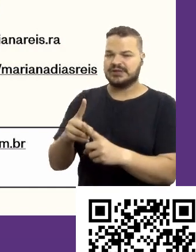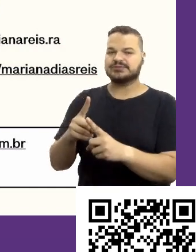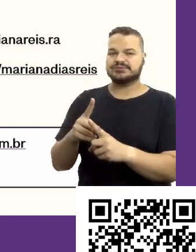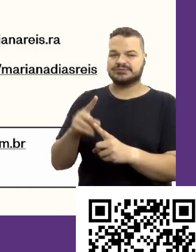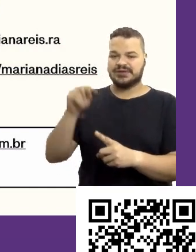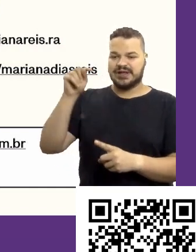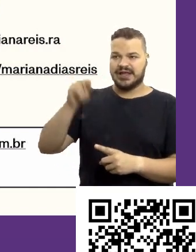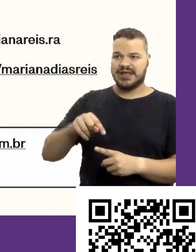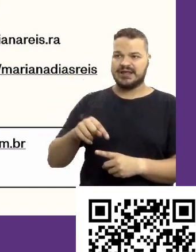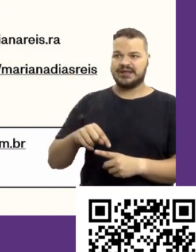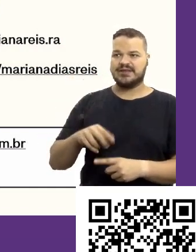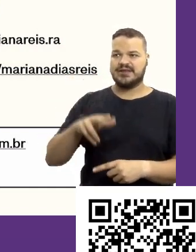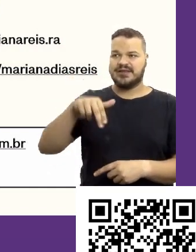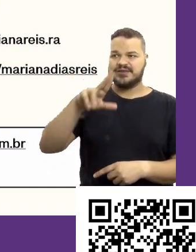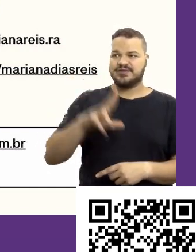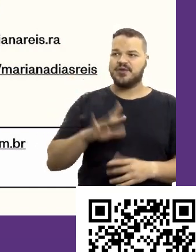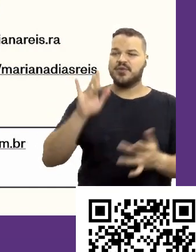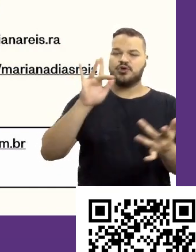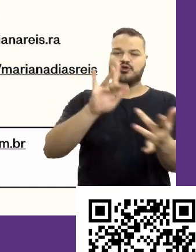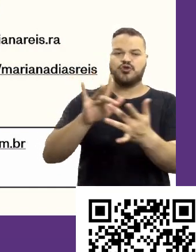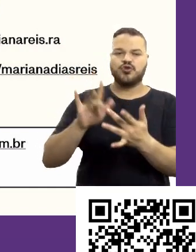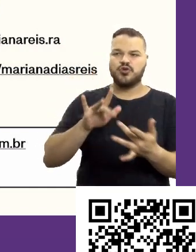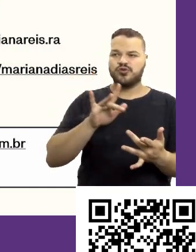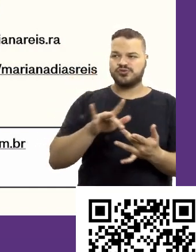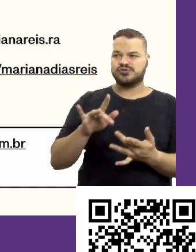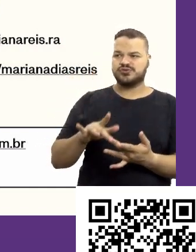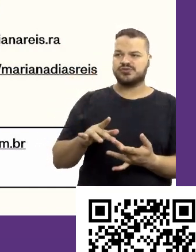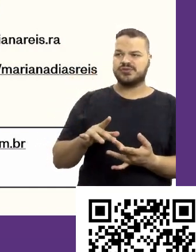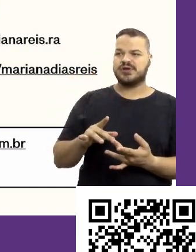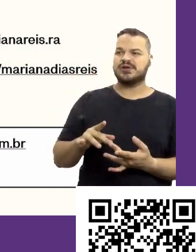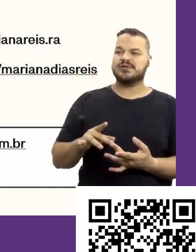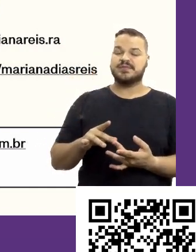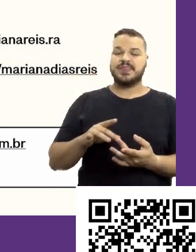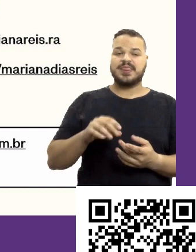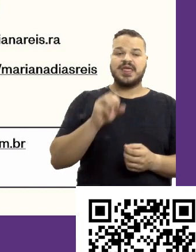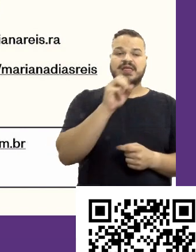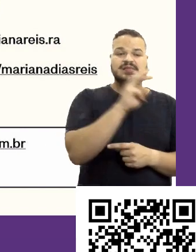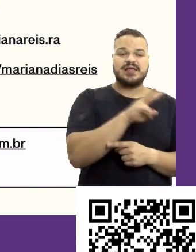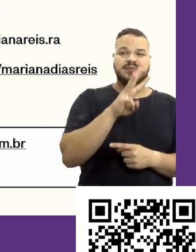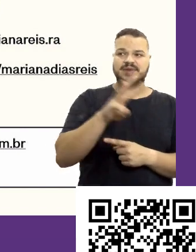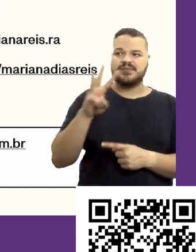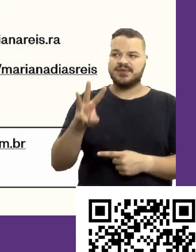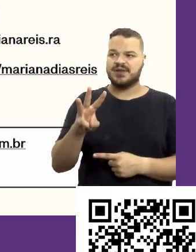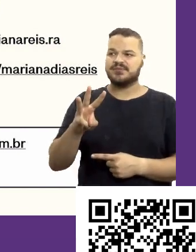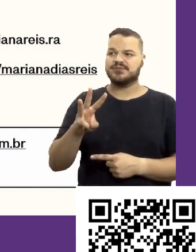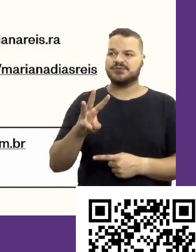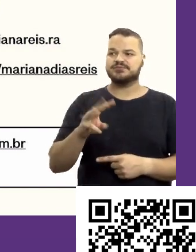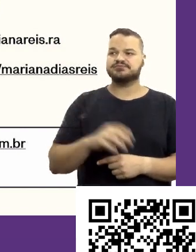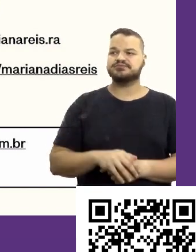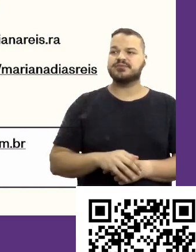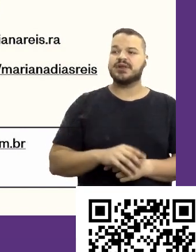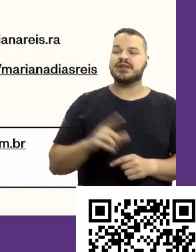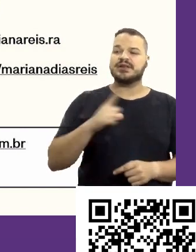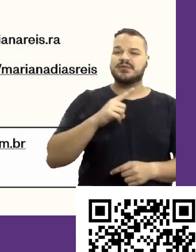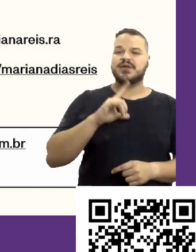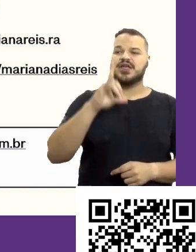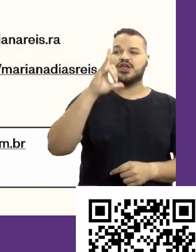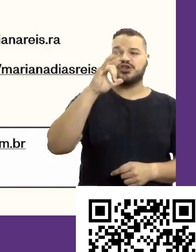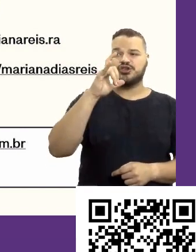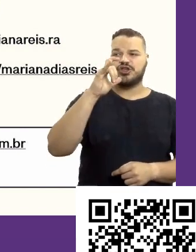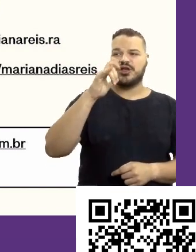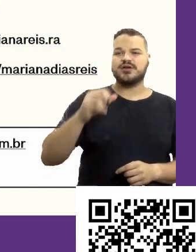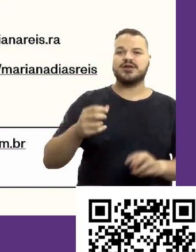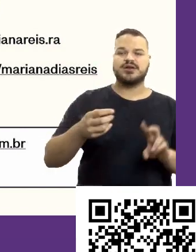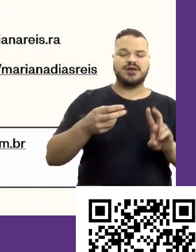Aqui estão os meus contatos, me segue lá no arroba marianarreis.ra, eu vou divulgar lá diariamente